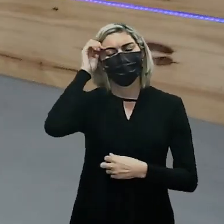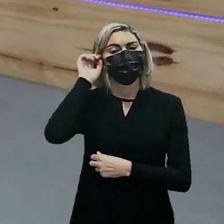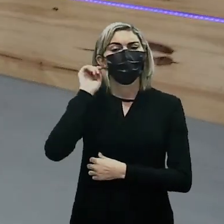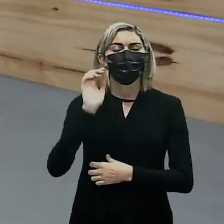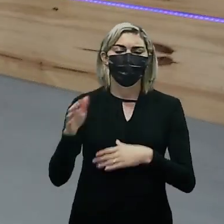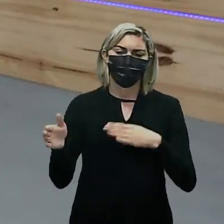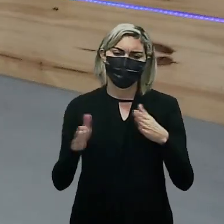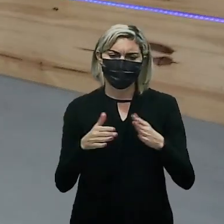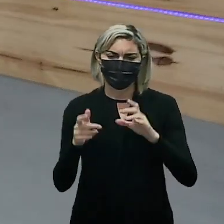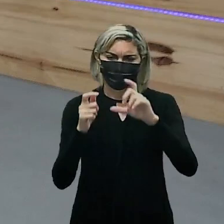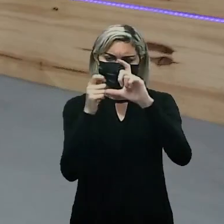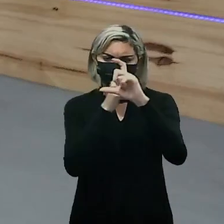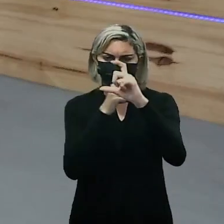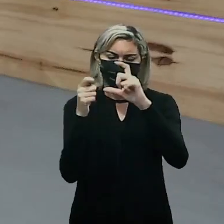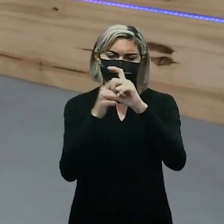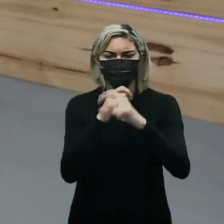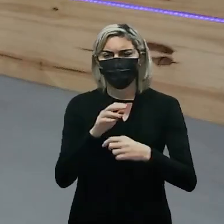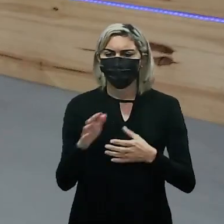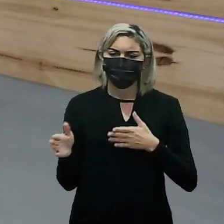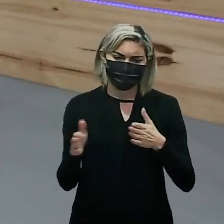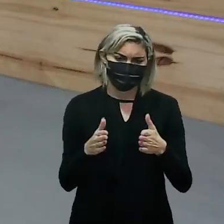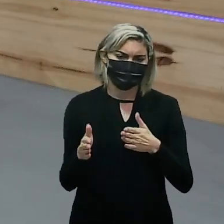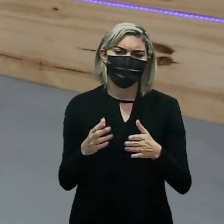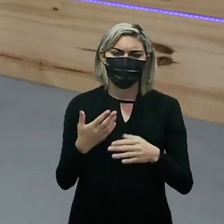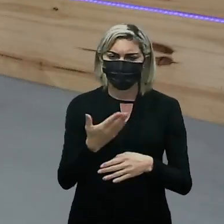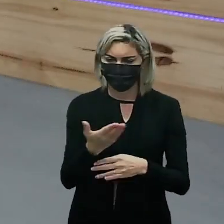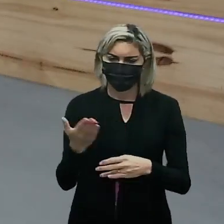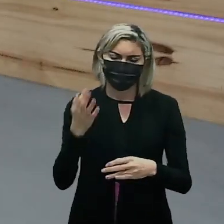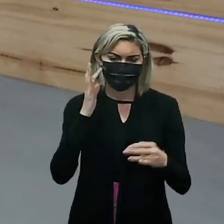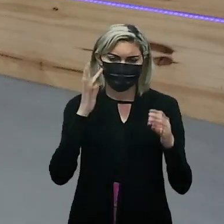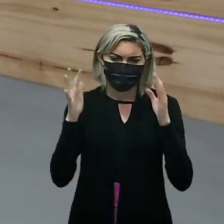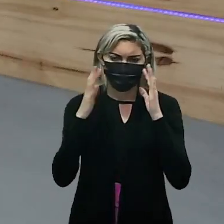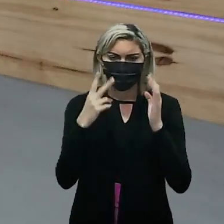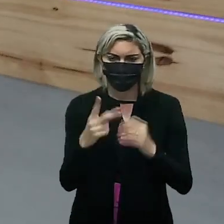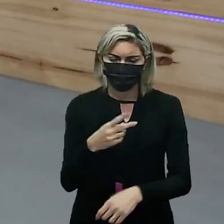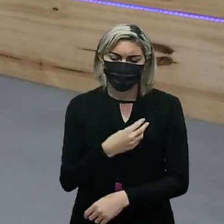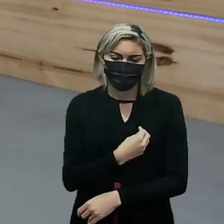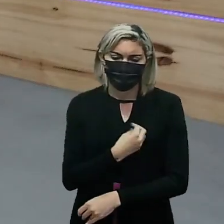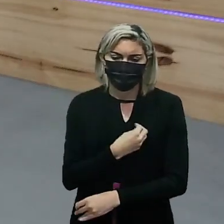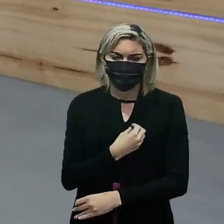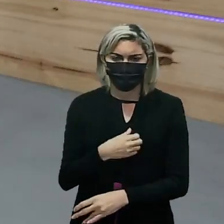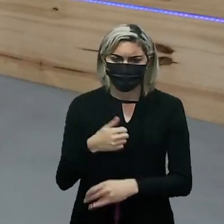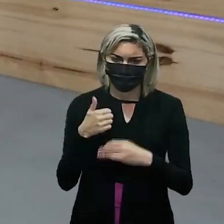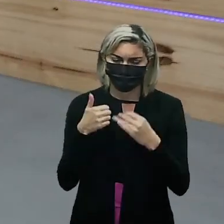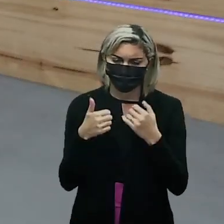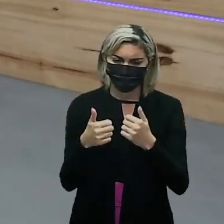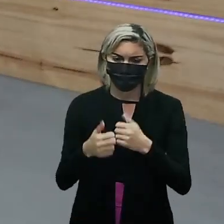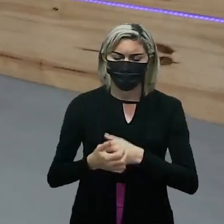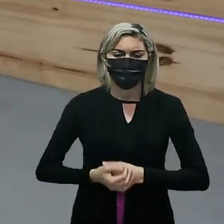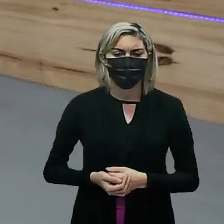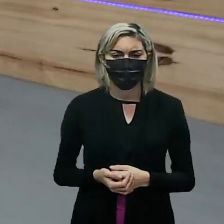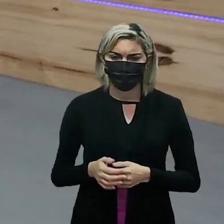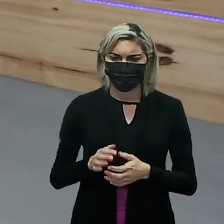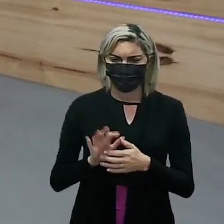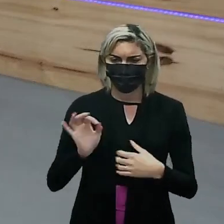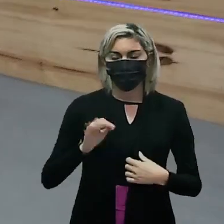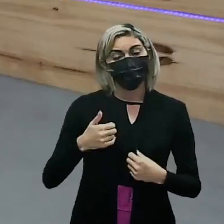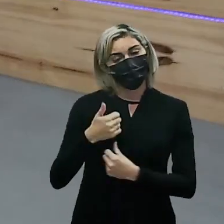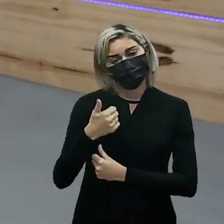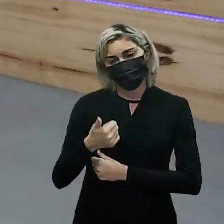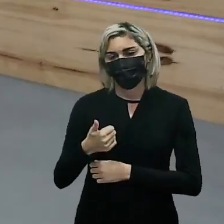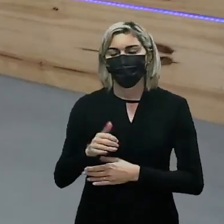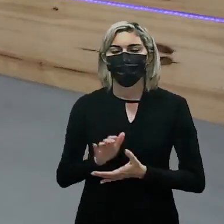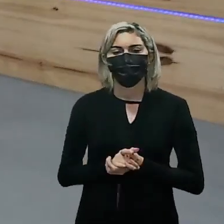QR Code! É um momento para você refletir a sua vida, tá bom? Nada a ver, mas tudo bem, né?